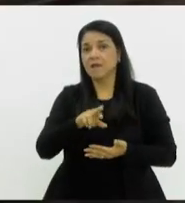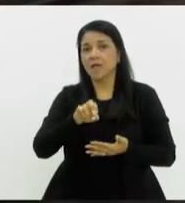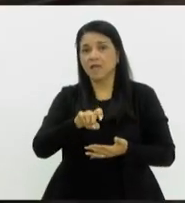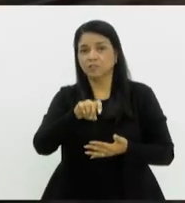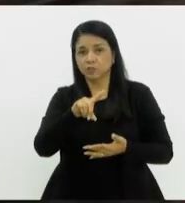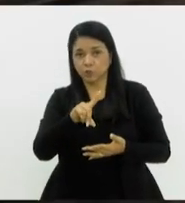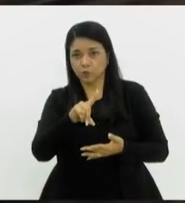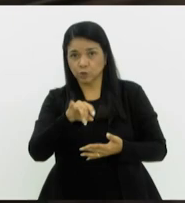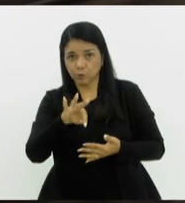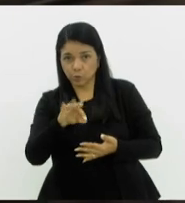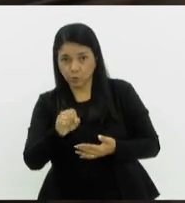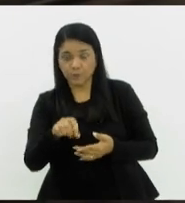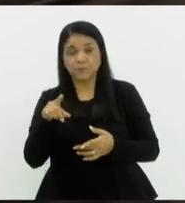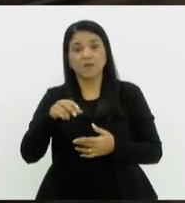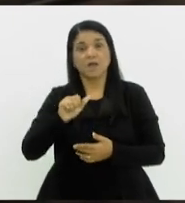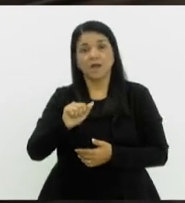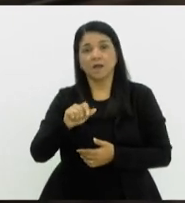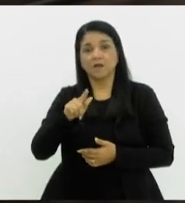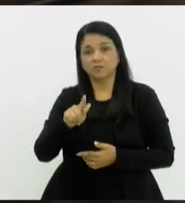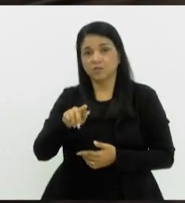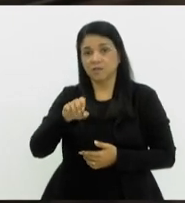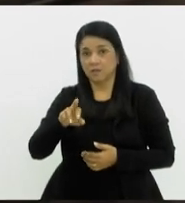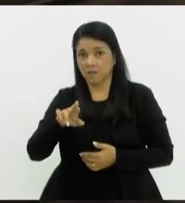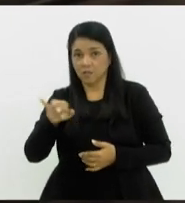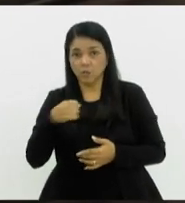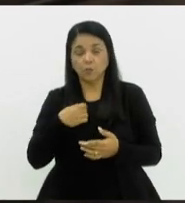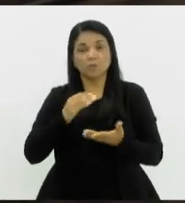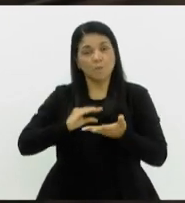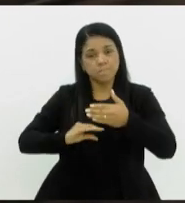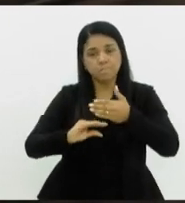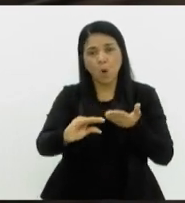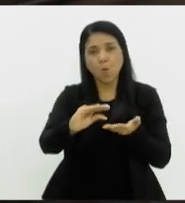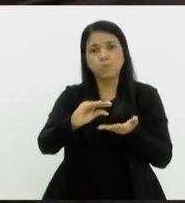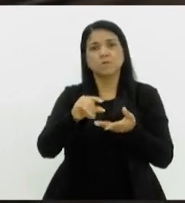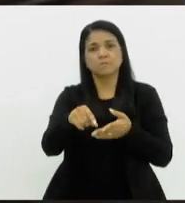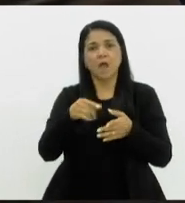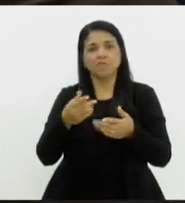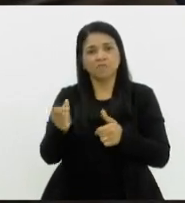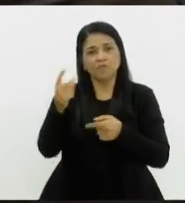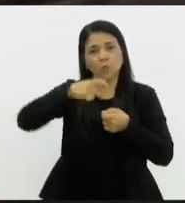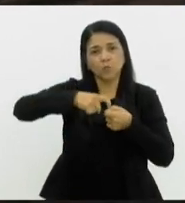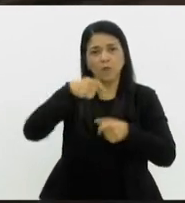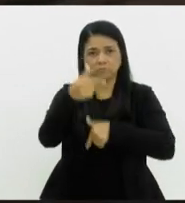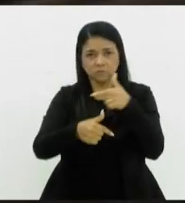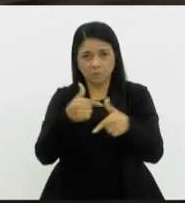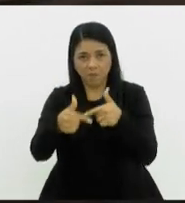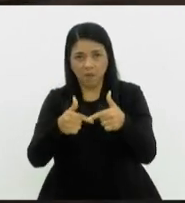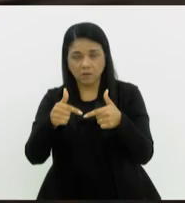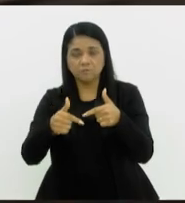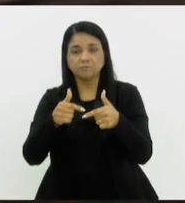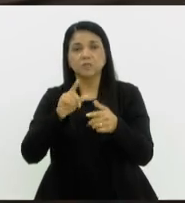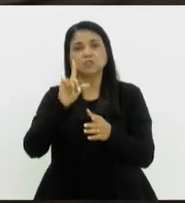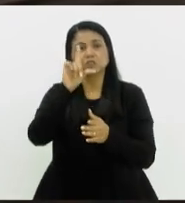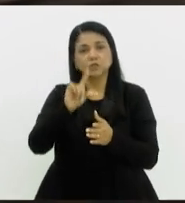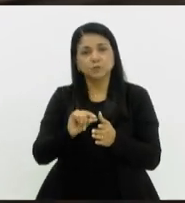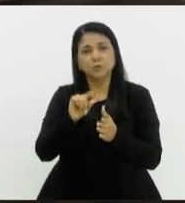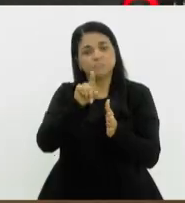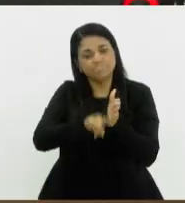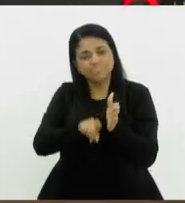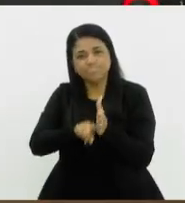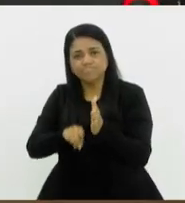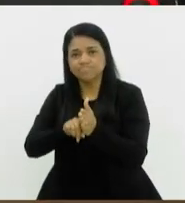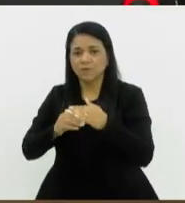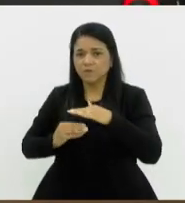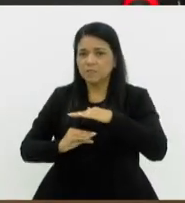recomposição de capital de giro e retomada das atividades. Porém, o prazo para carência e amortização desses financiamentos